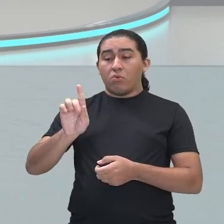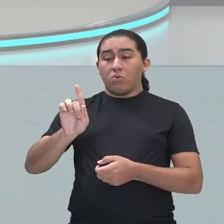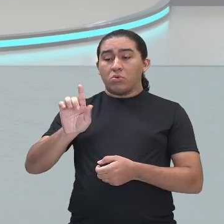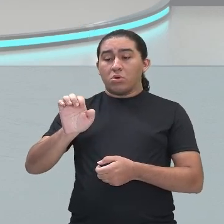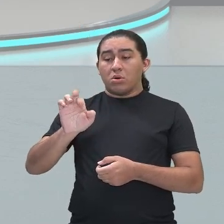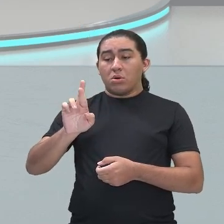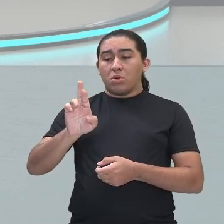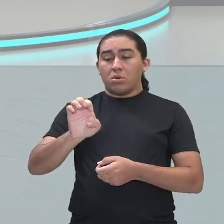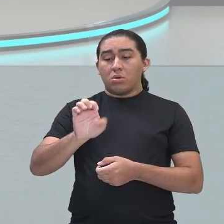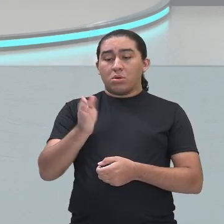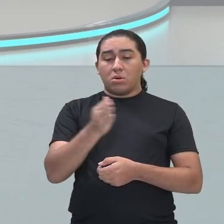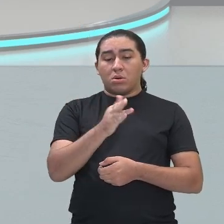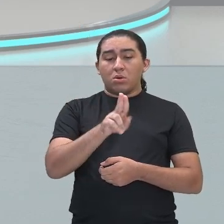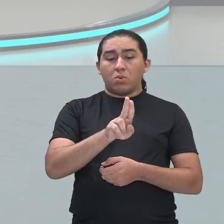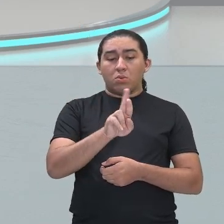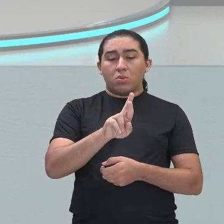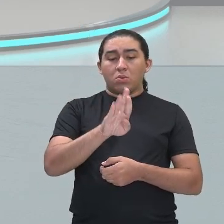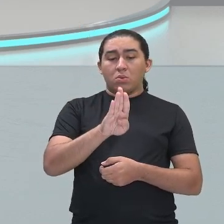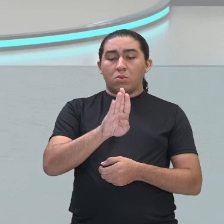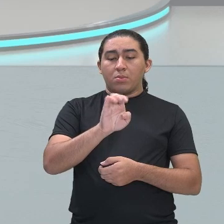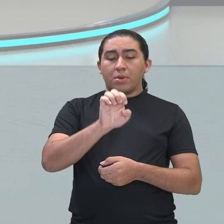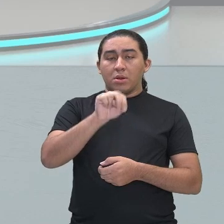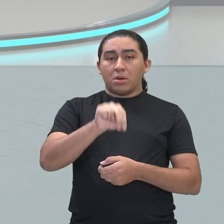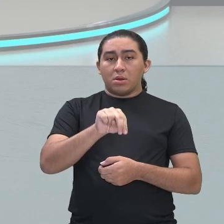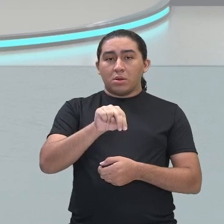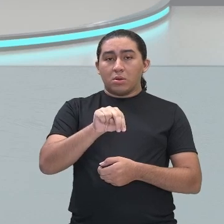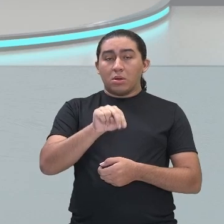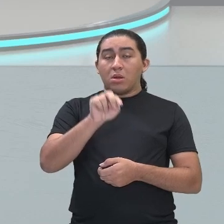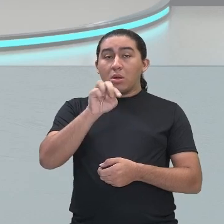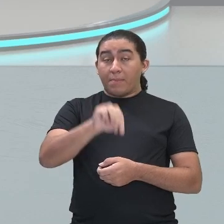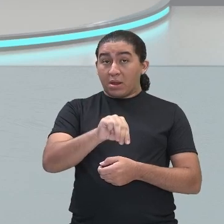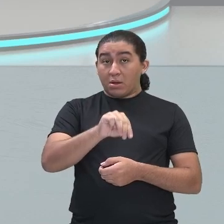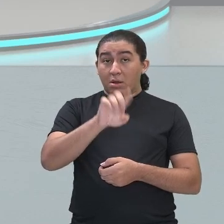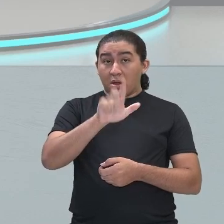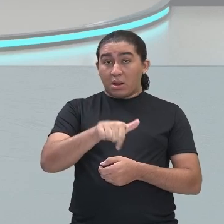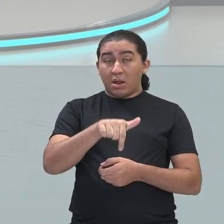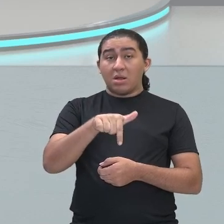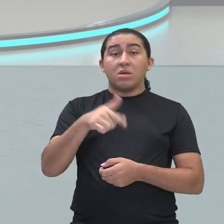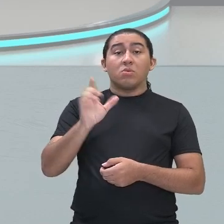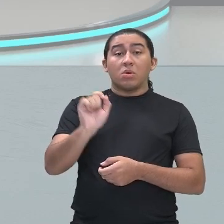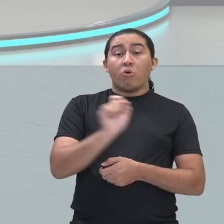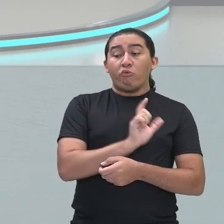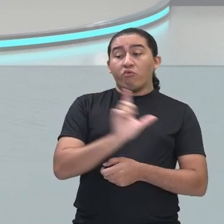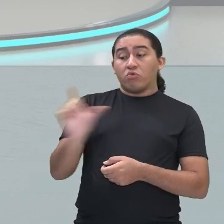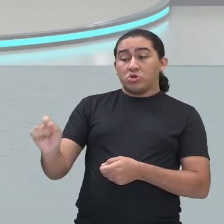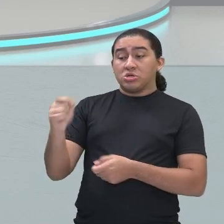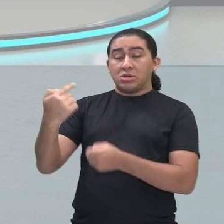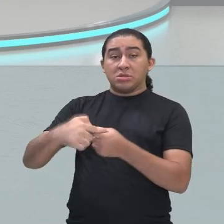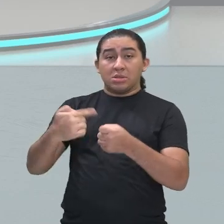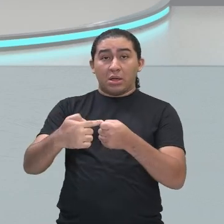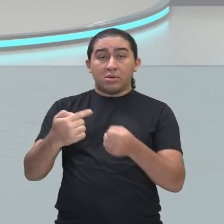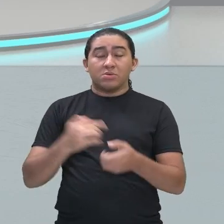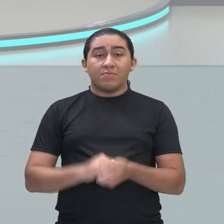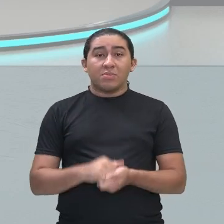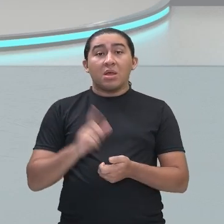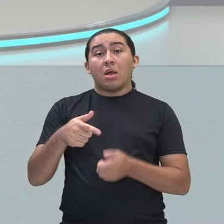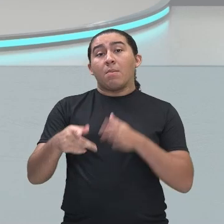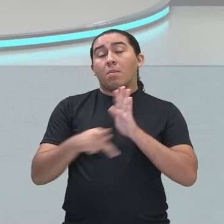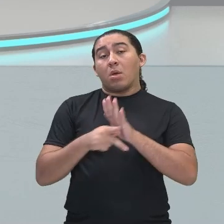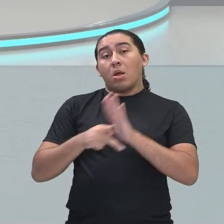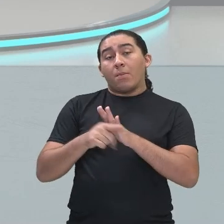Então, essas palavras, esses termos, essas expressões, são expressões lá do latim,